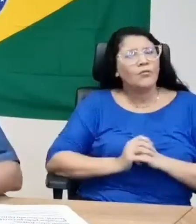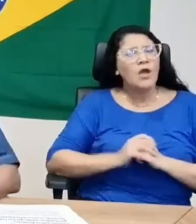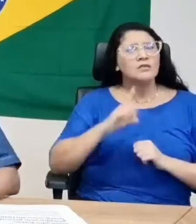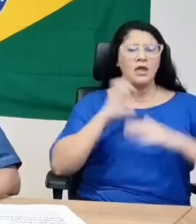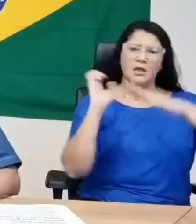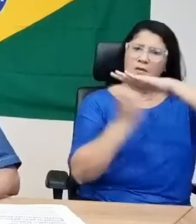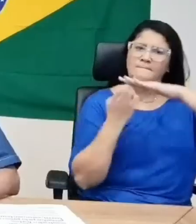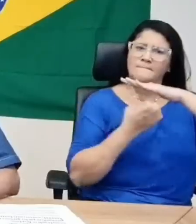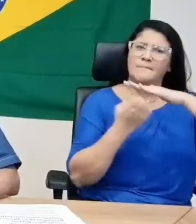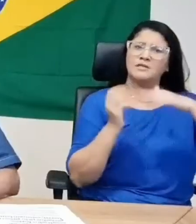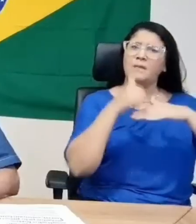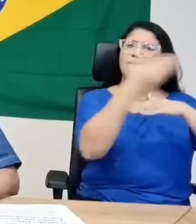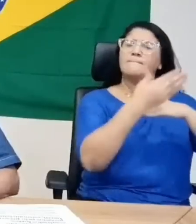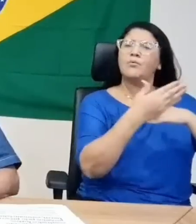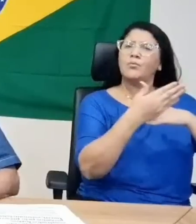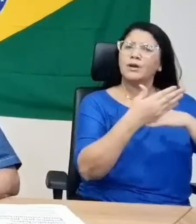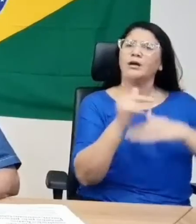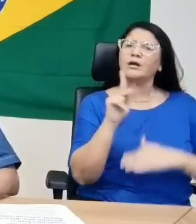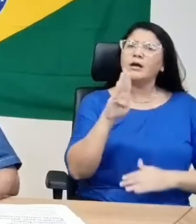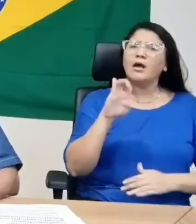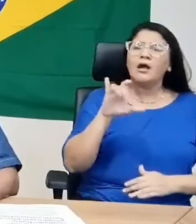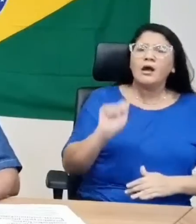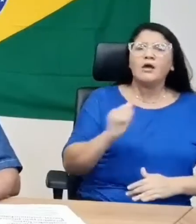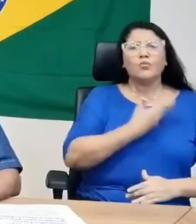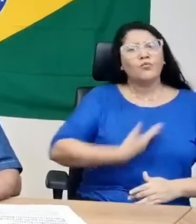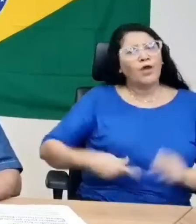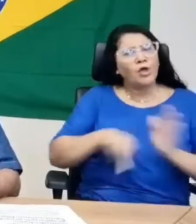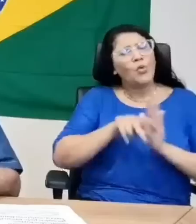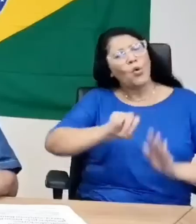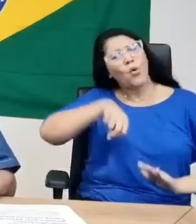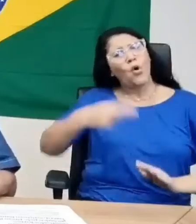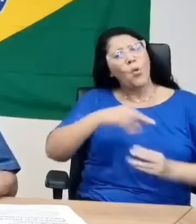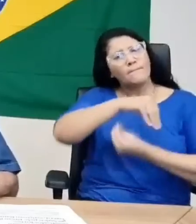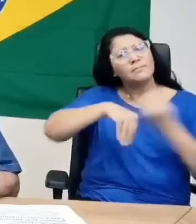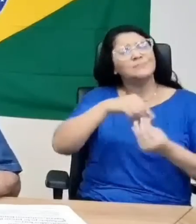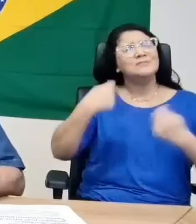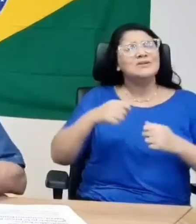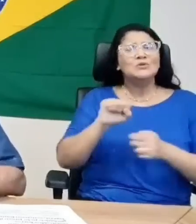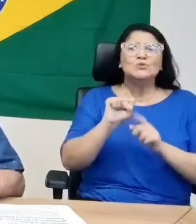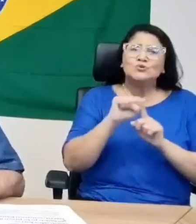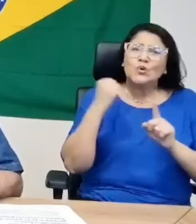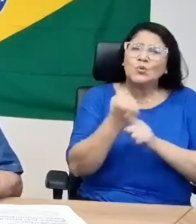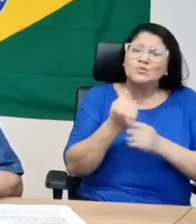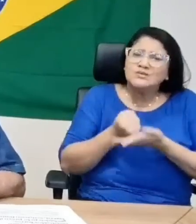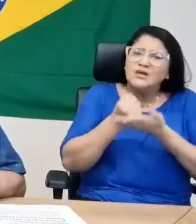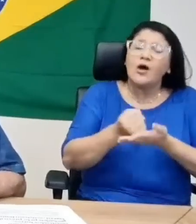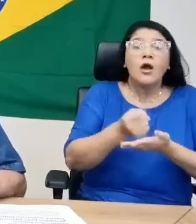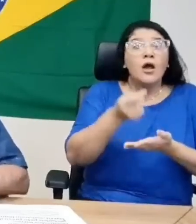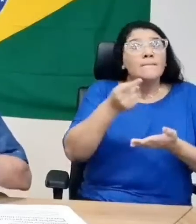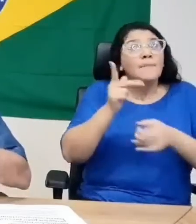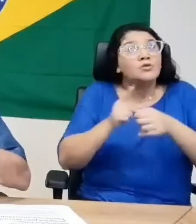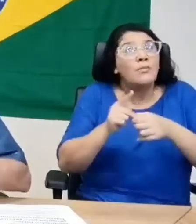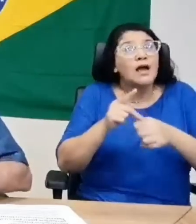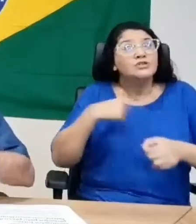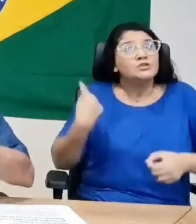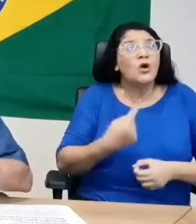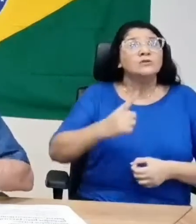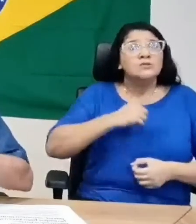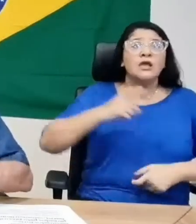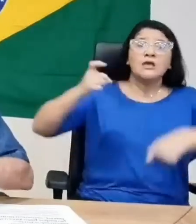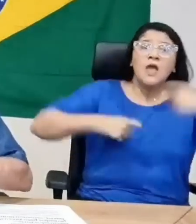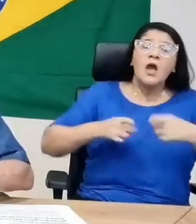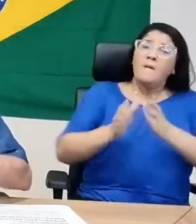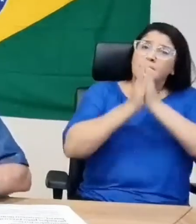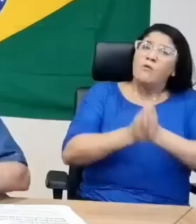de empresa pública ou de sociedade economia mista. Elas devem ter a função social. Petrobras, estamos em guerra. Petrobras